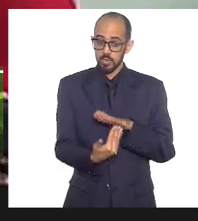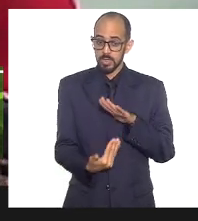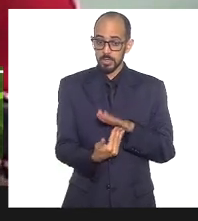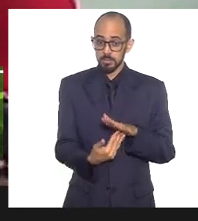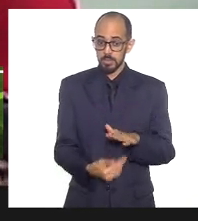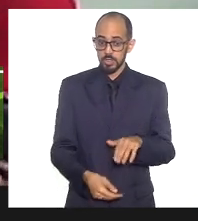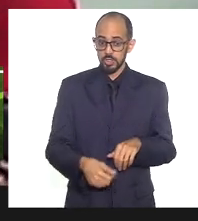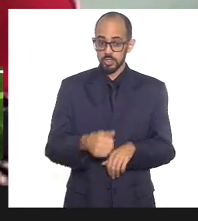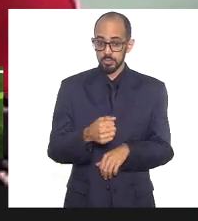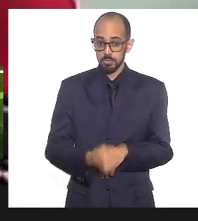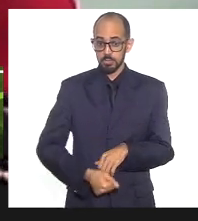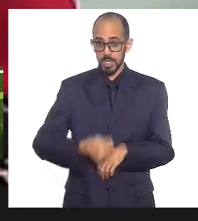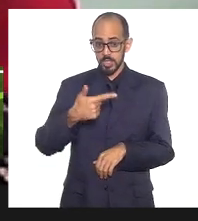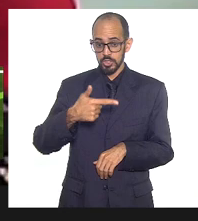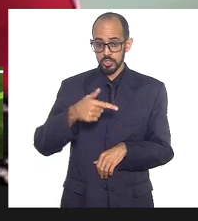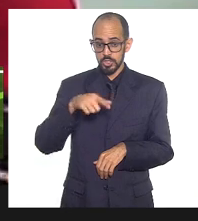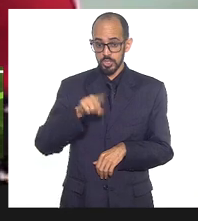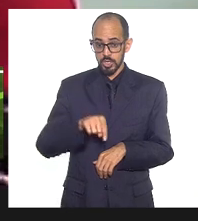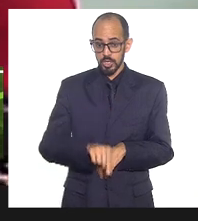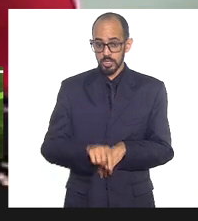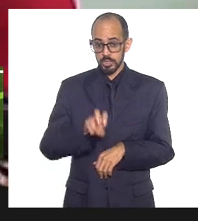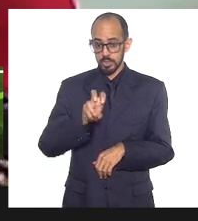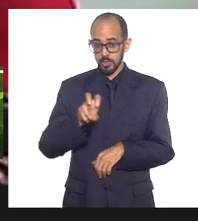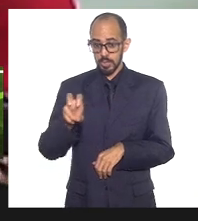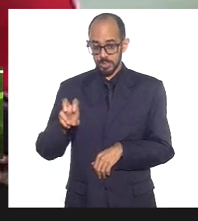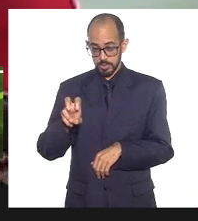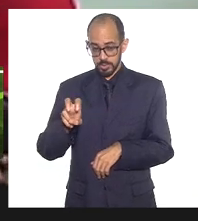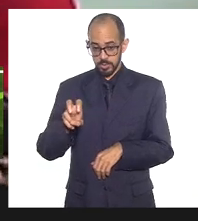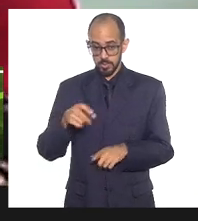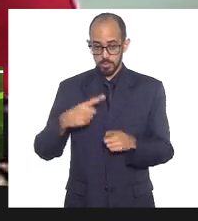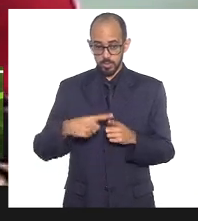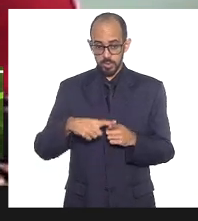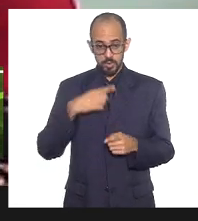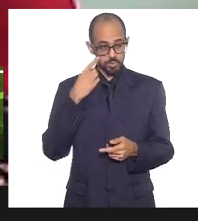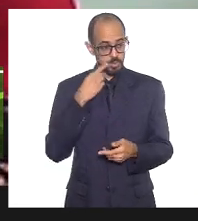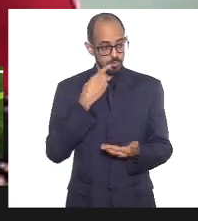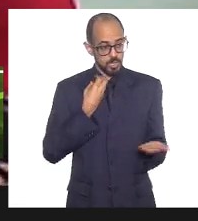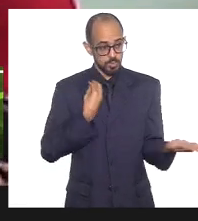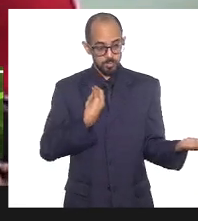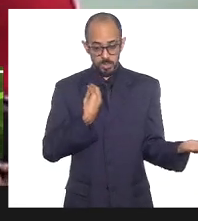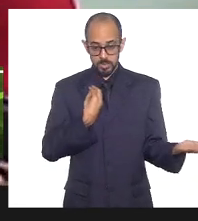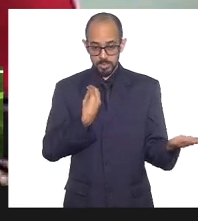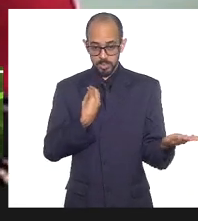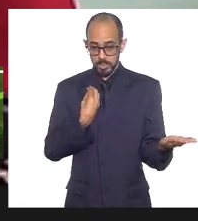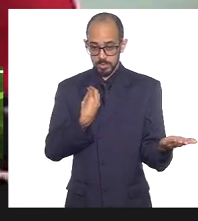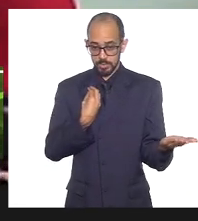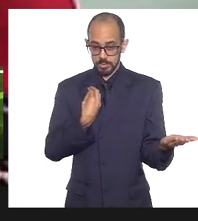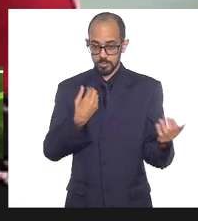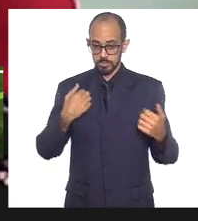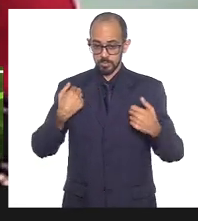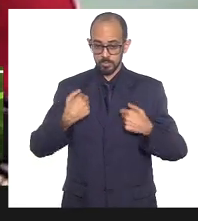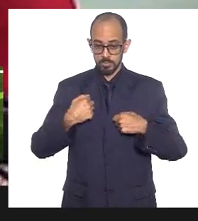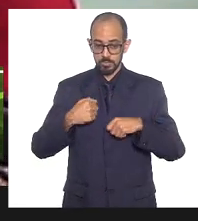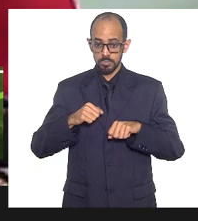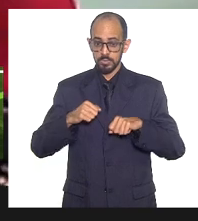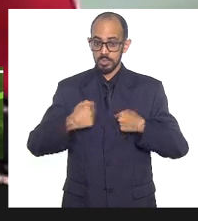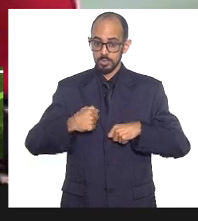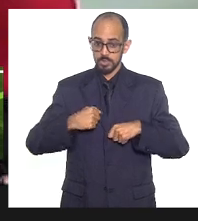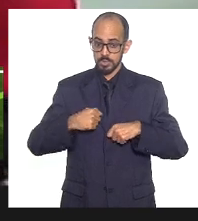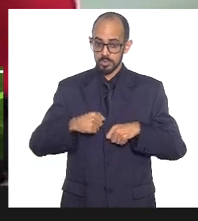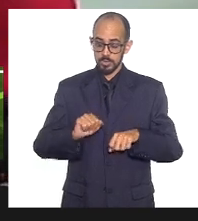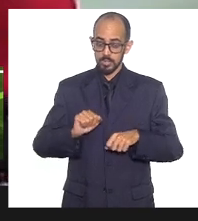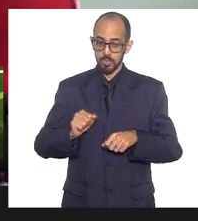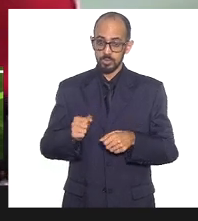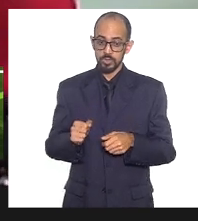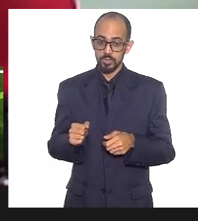55 minutos, uma vez que temos as deputadas aqui presentes, não é, Tia Ju? temos um compromisso com a